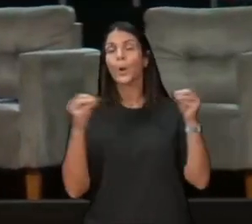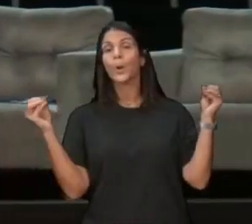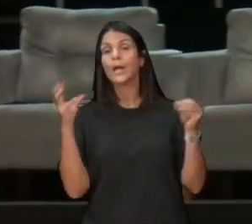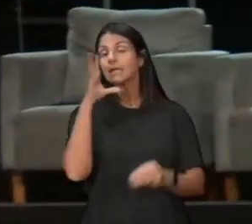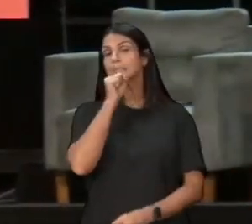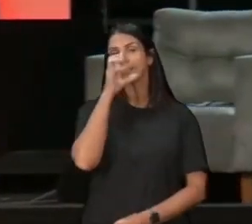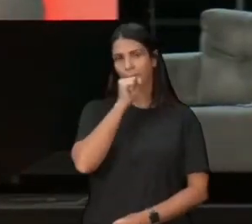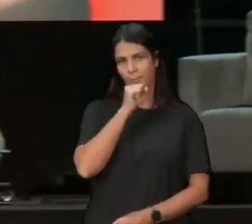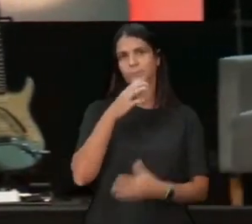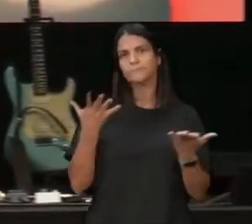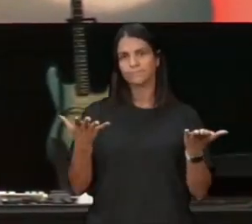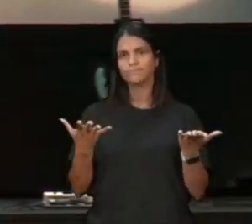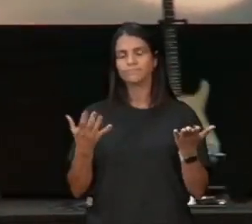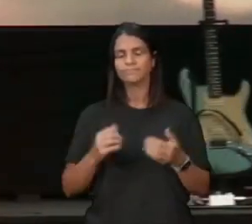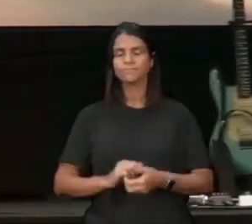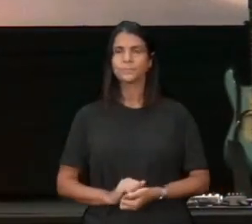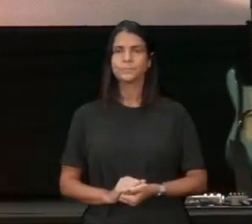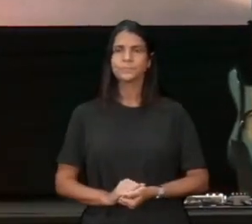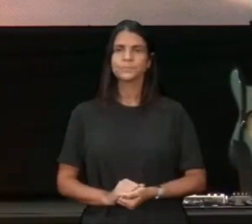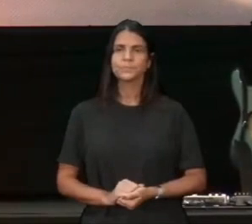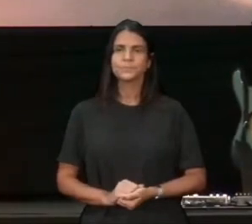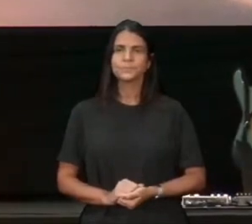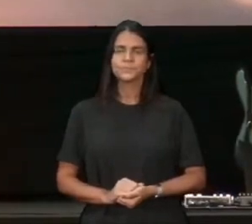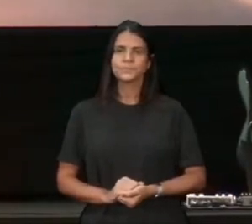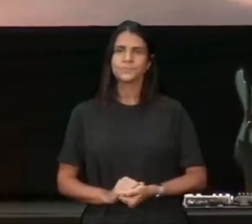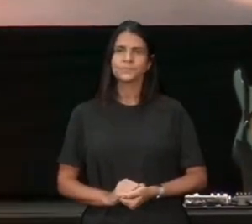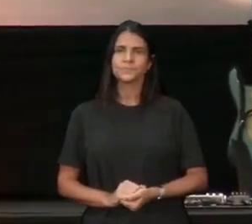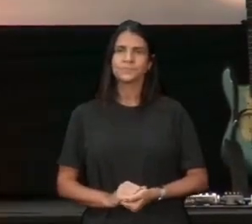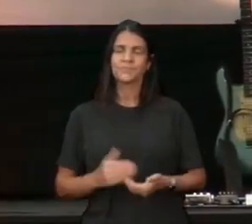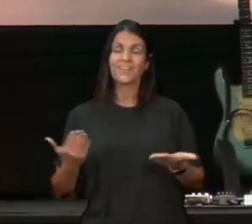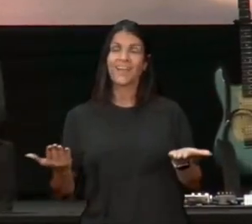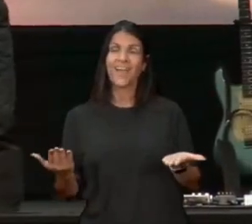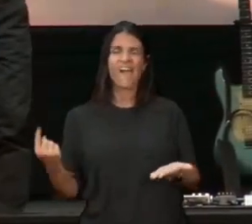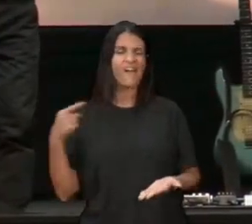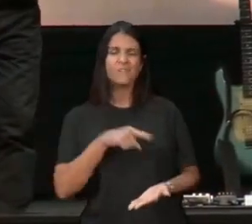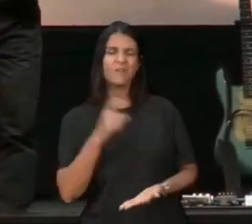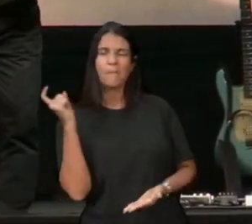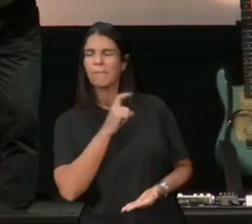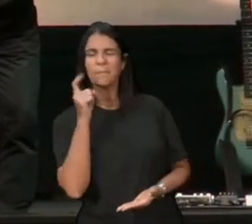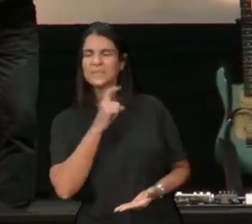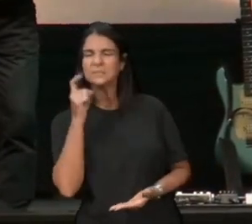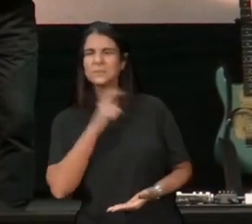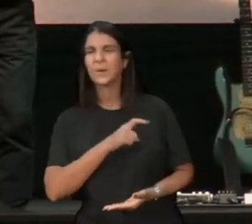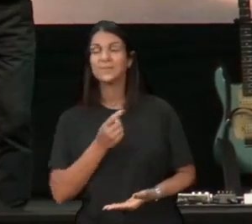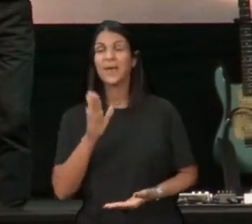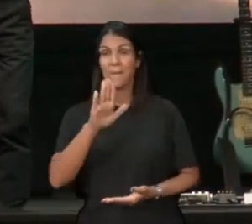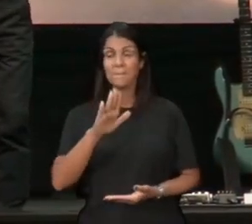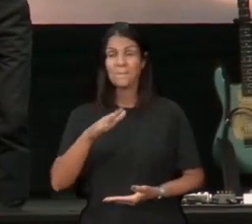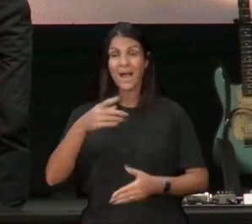criticavam, agora não, aqui em Cafarnaum, eles estão pedindo a Jesus, faz um milagre,